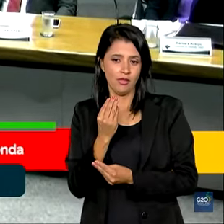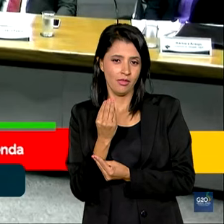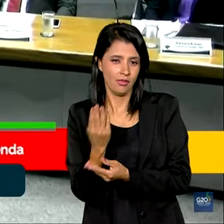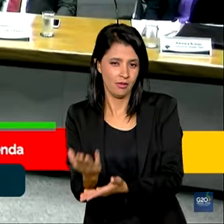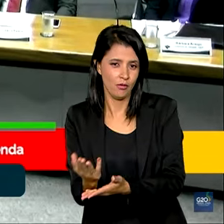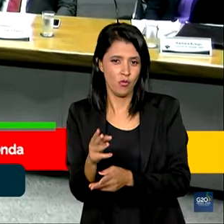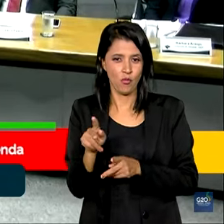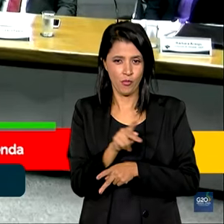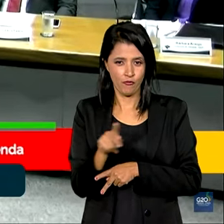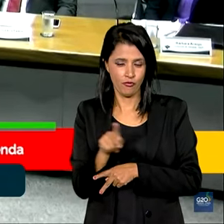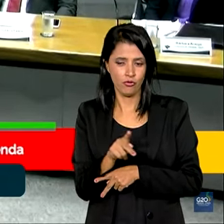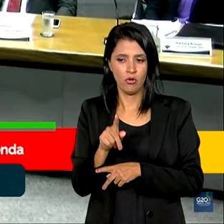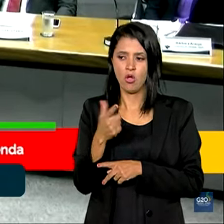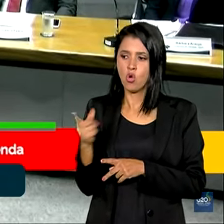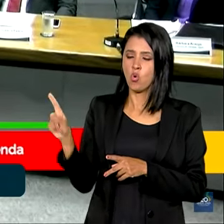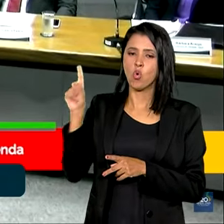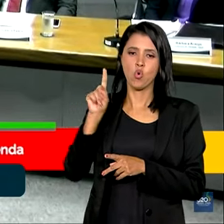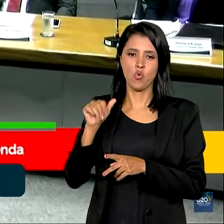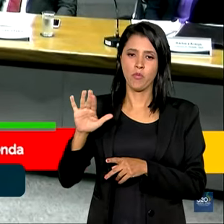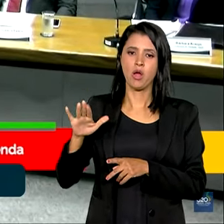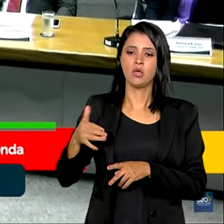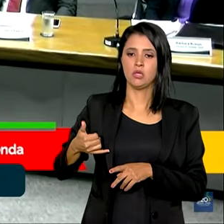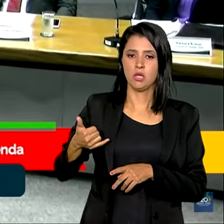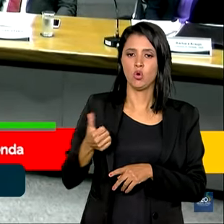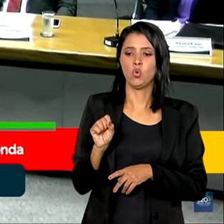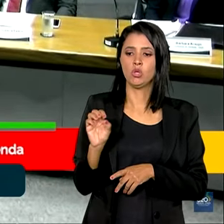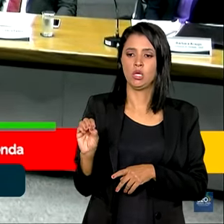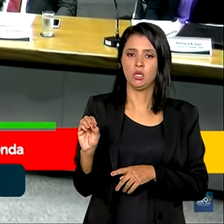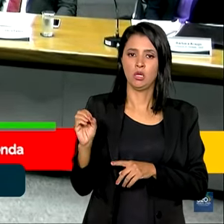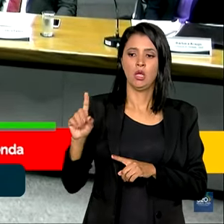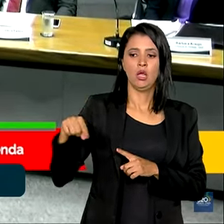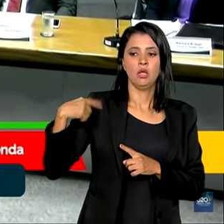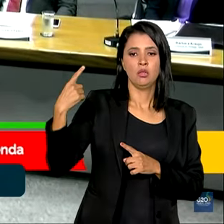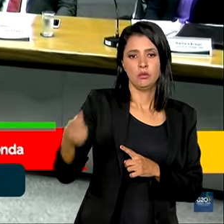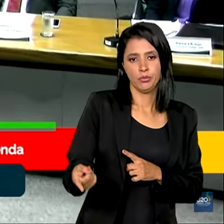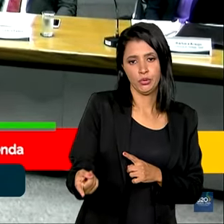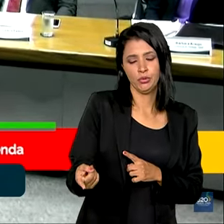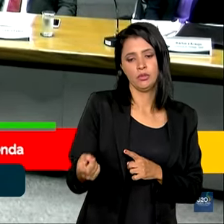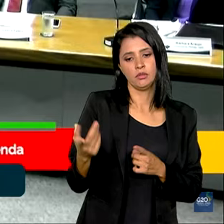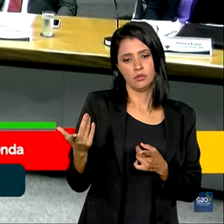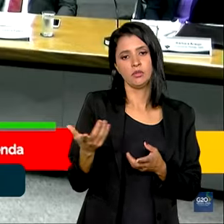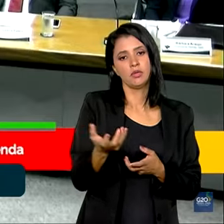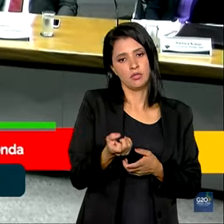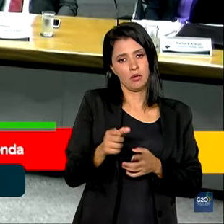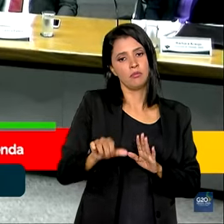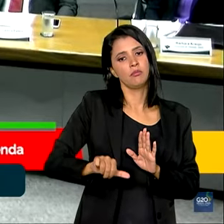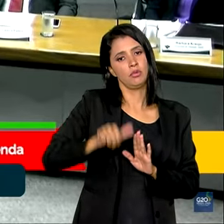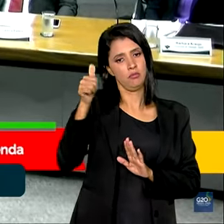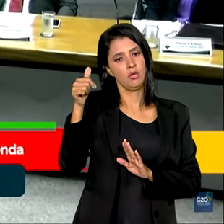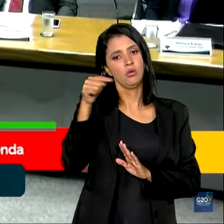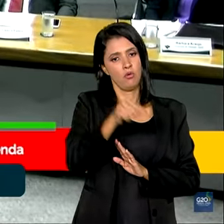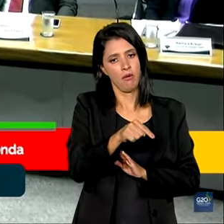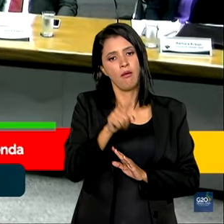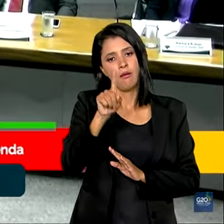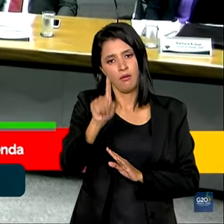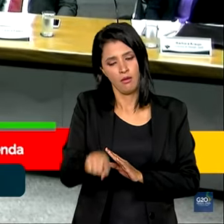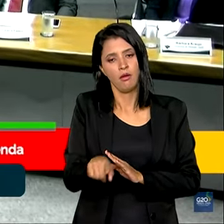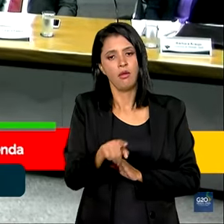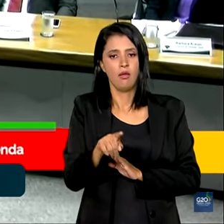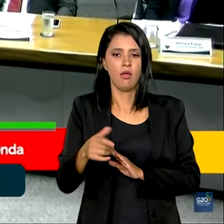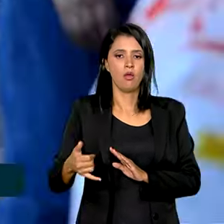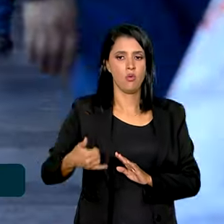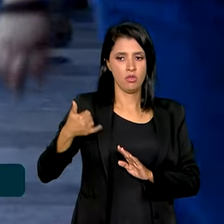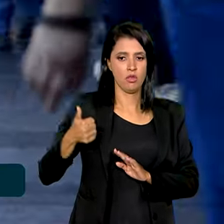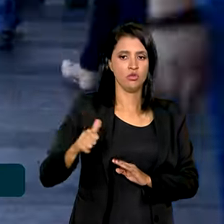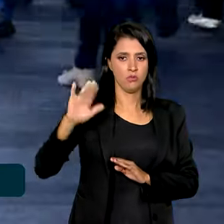mas um contribuinte com mais de 80 anos entregou depois. Quem recebe primeiro é o contribuinte com idade